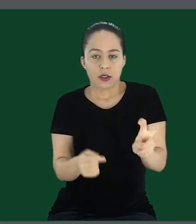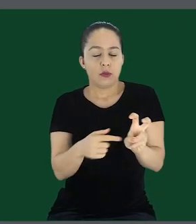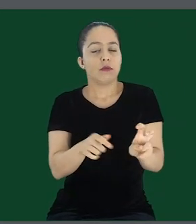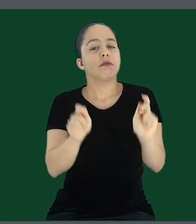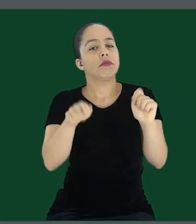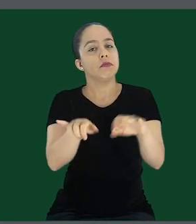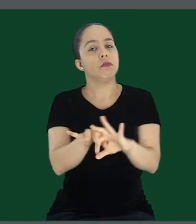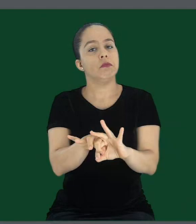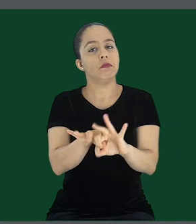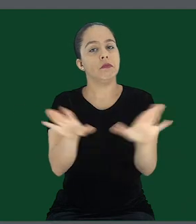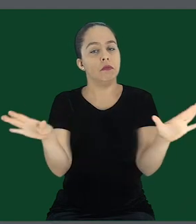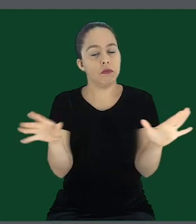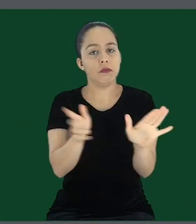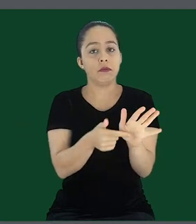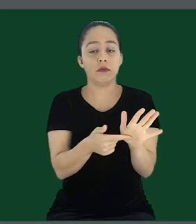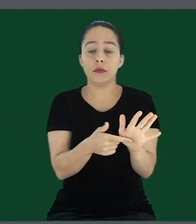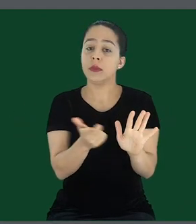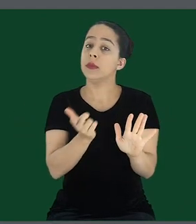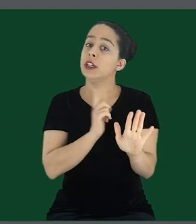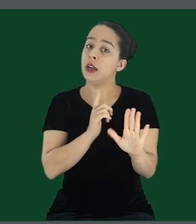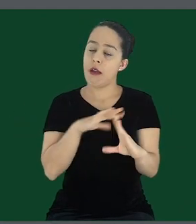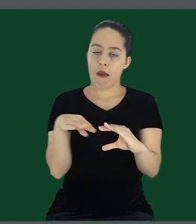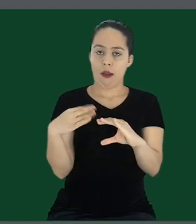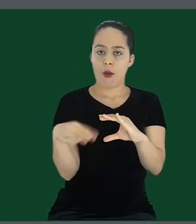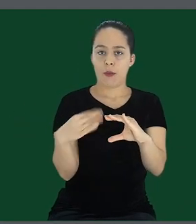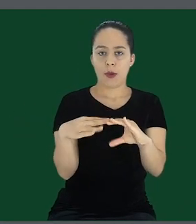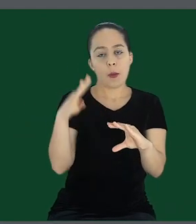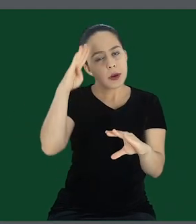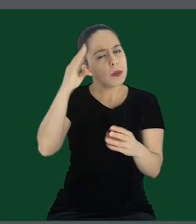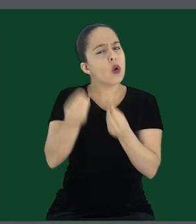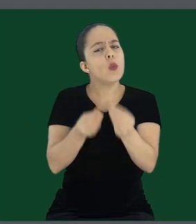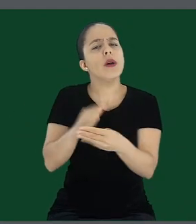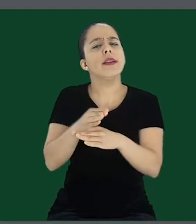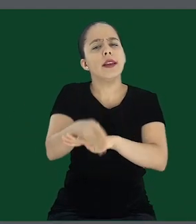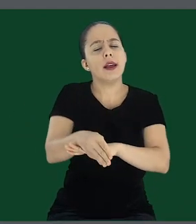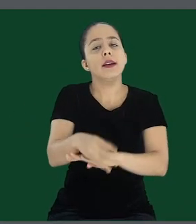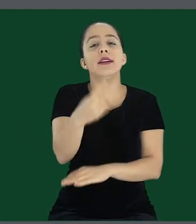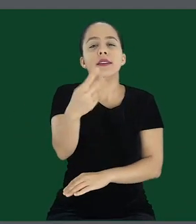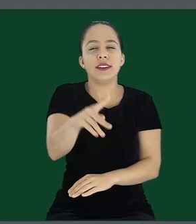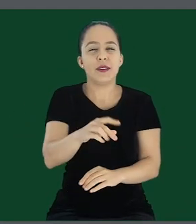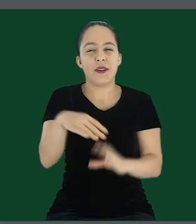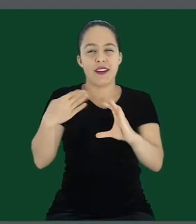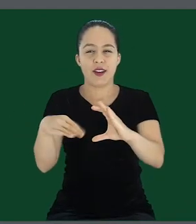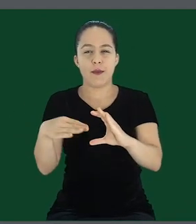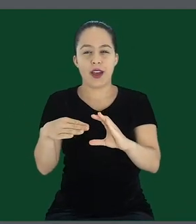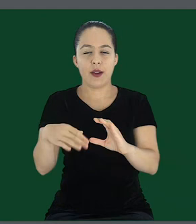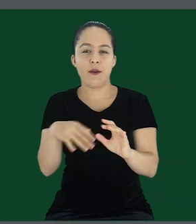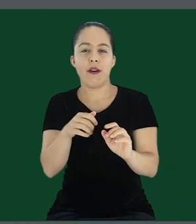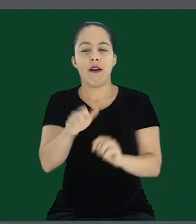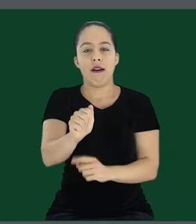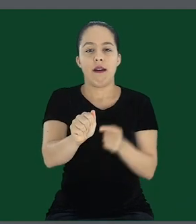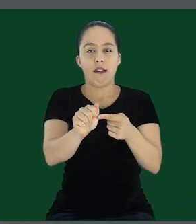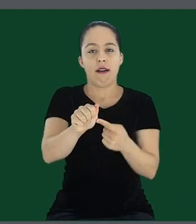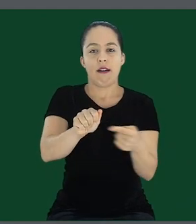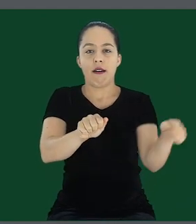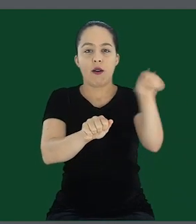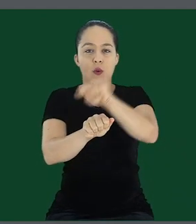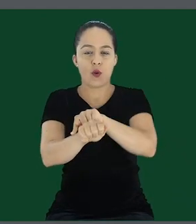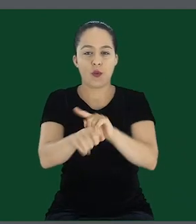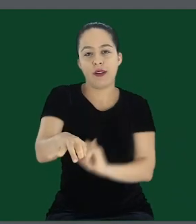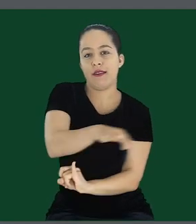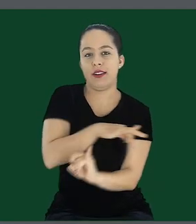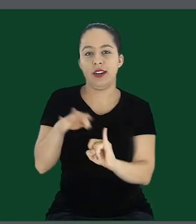365 estará liberado por meio de login 100, onde o login é o endereço de e-mail, seu e-mail é arroba IFSS